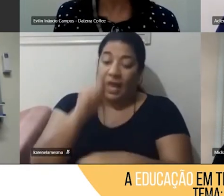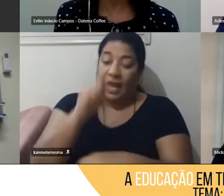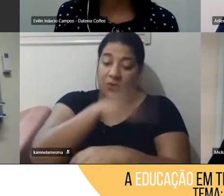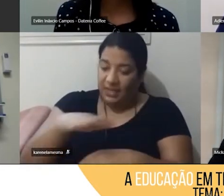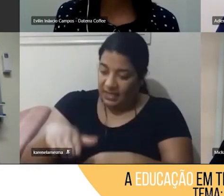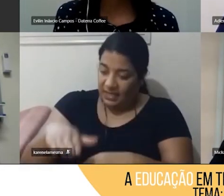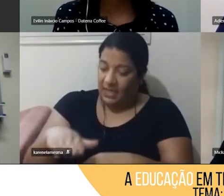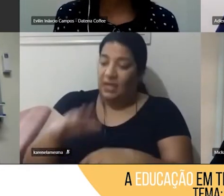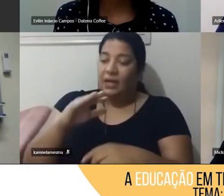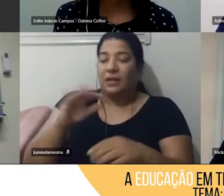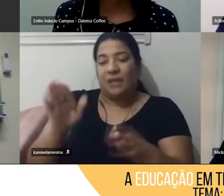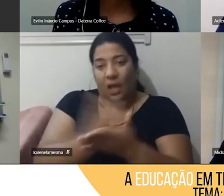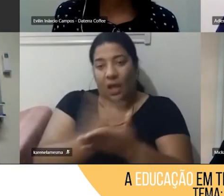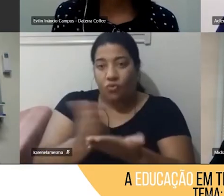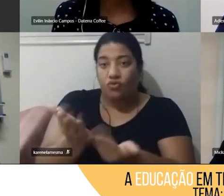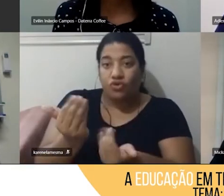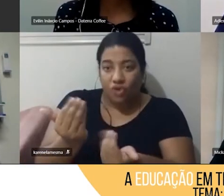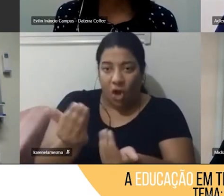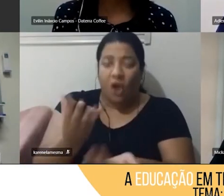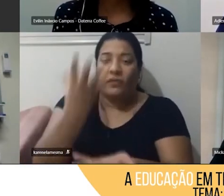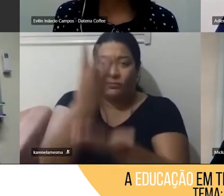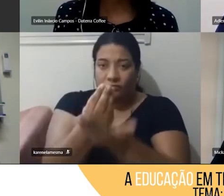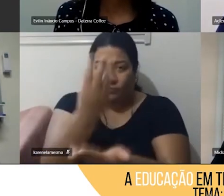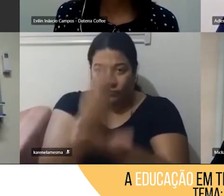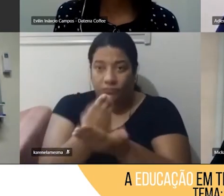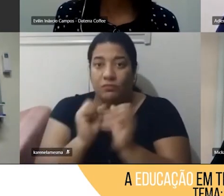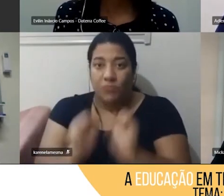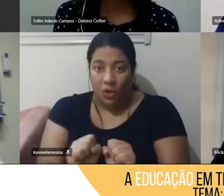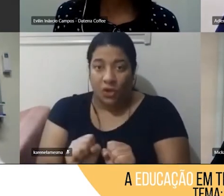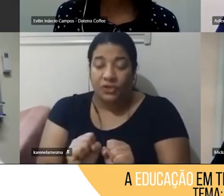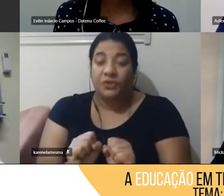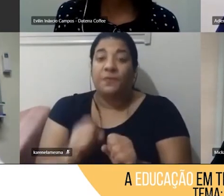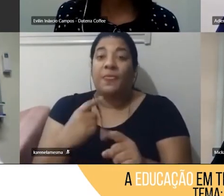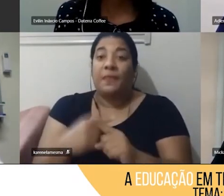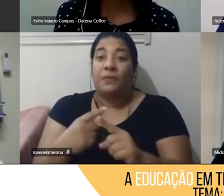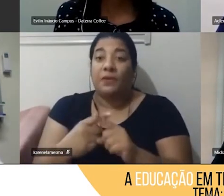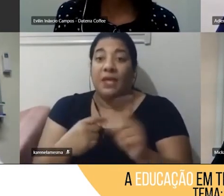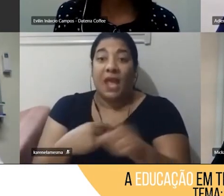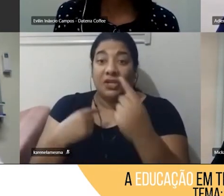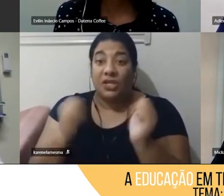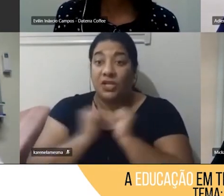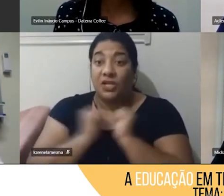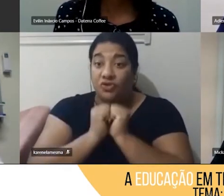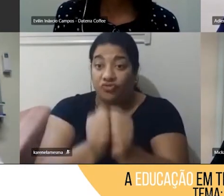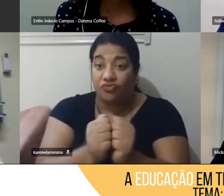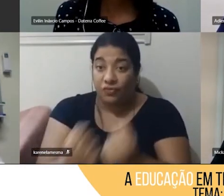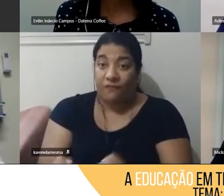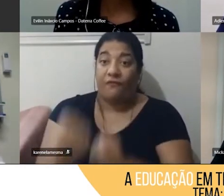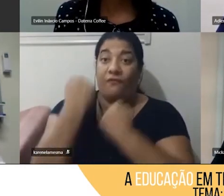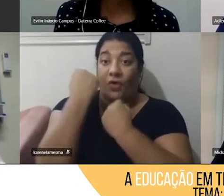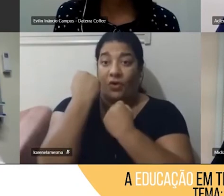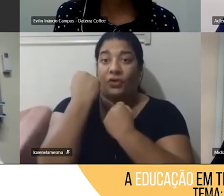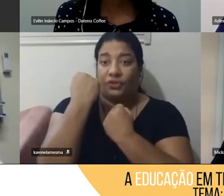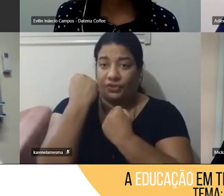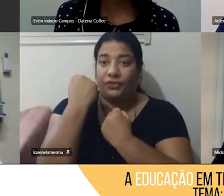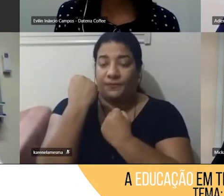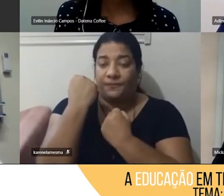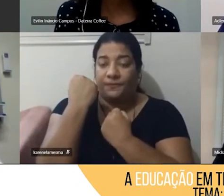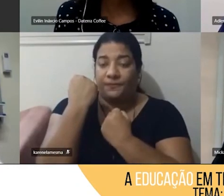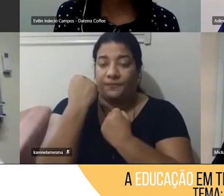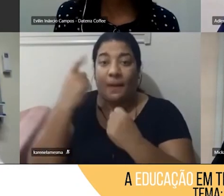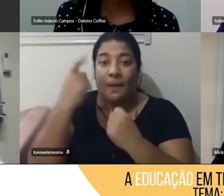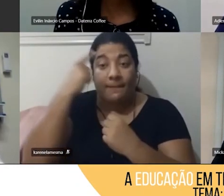adolescentes, e a ideia é essa, né, o quanto a gente se fortalece, né, pensando nesse